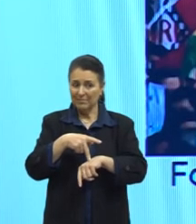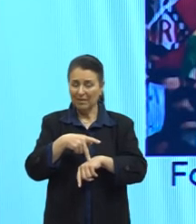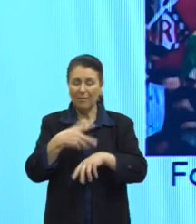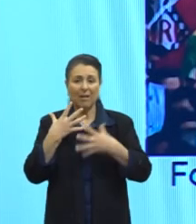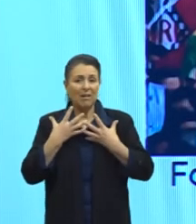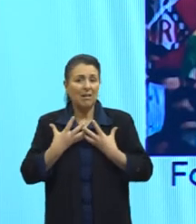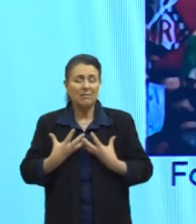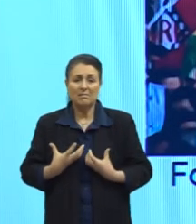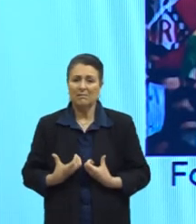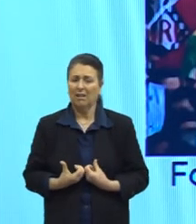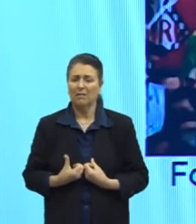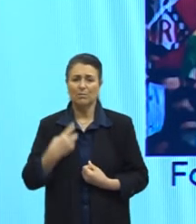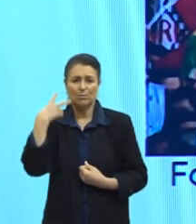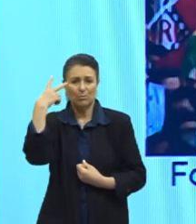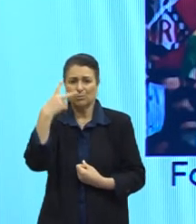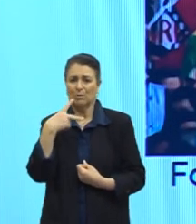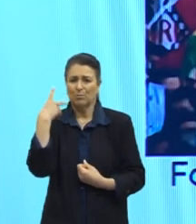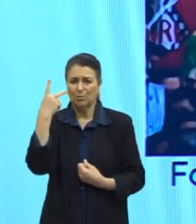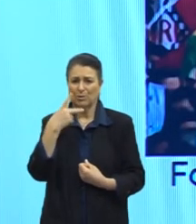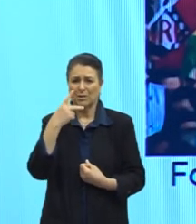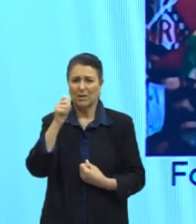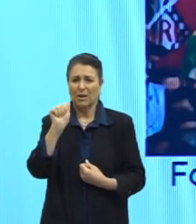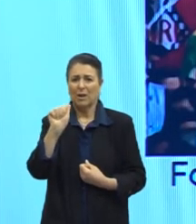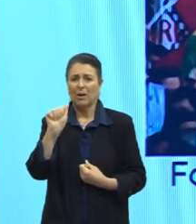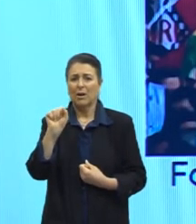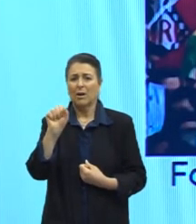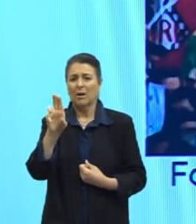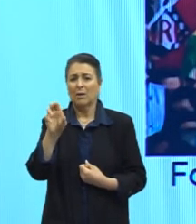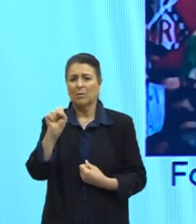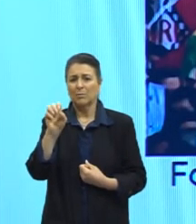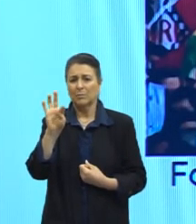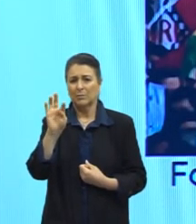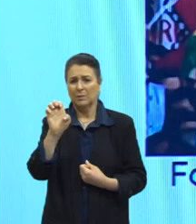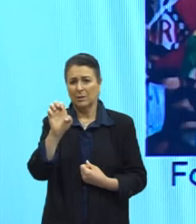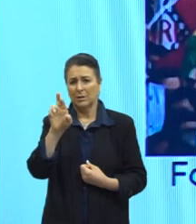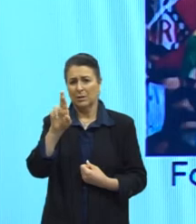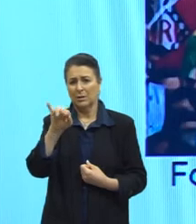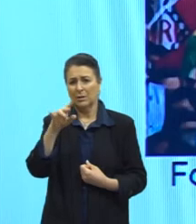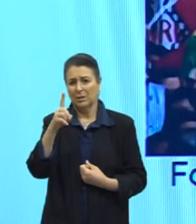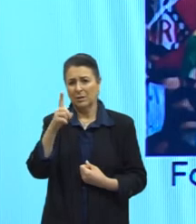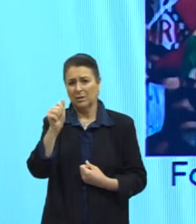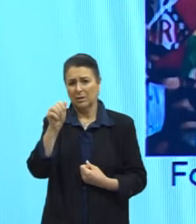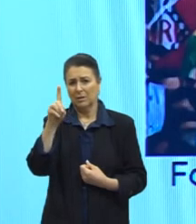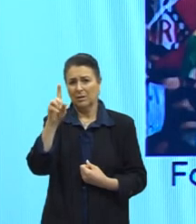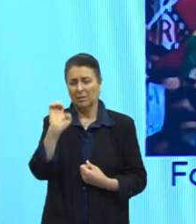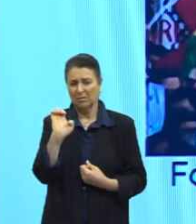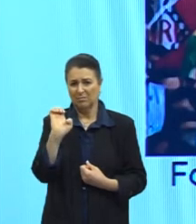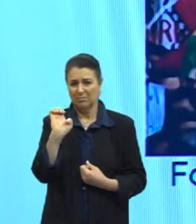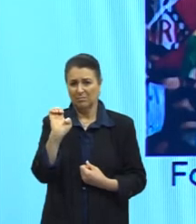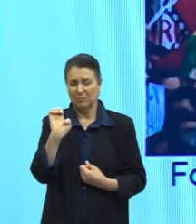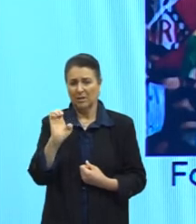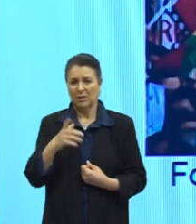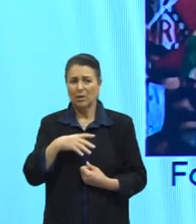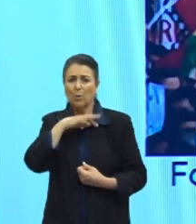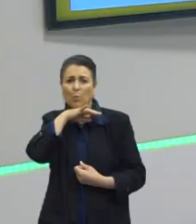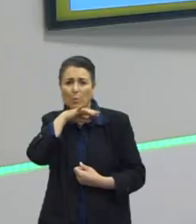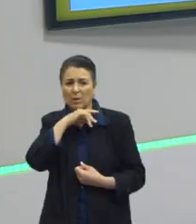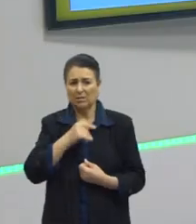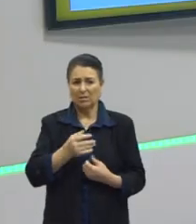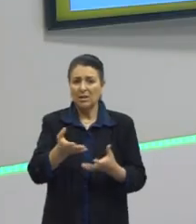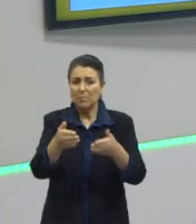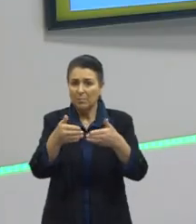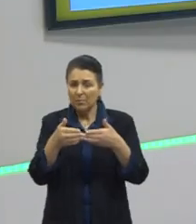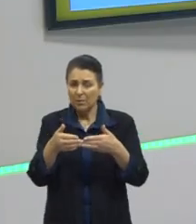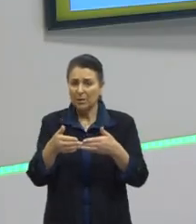cansado, né, dessas políticas de austeridade, então vai à rua e acaba, né, requerindo uma nova Constituição.